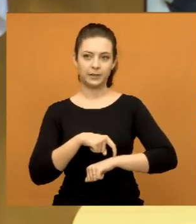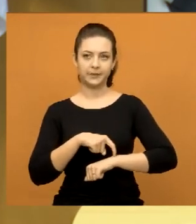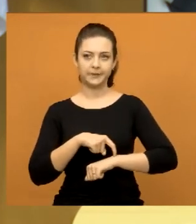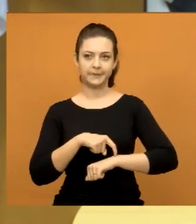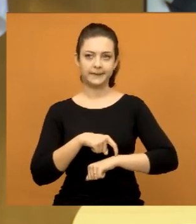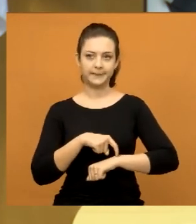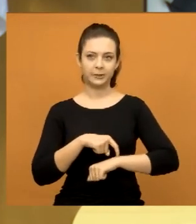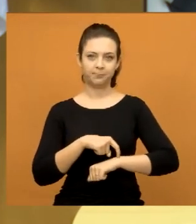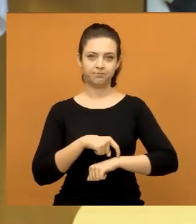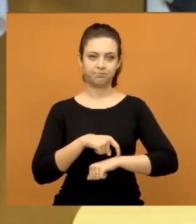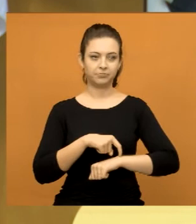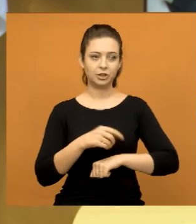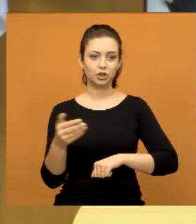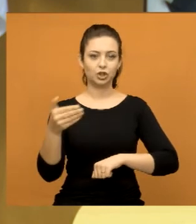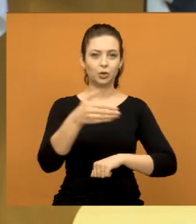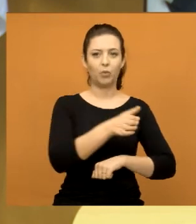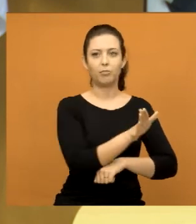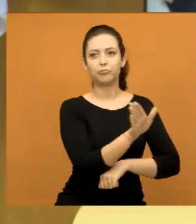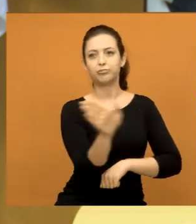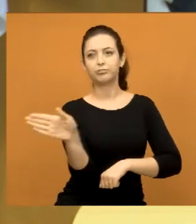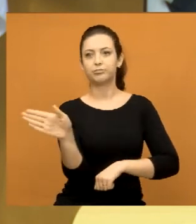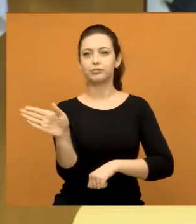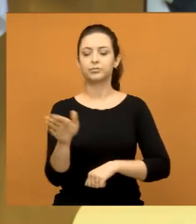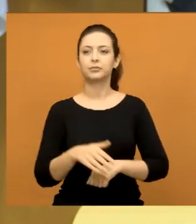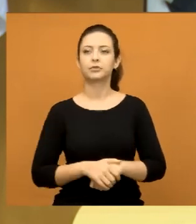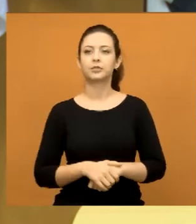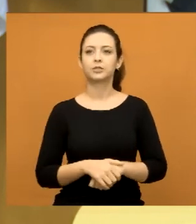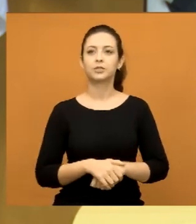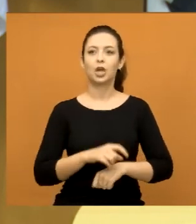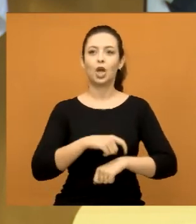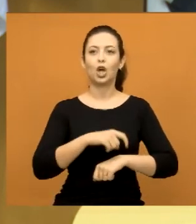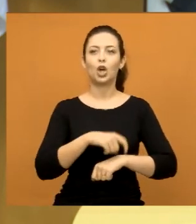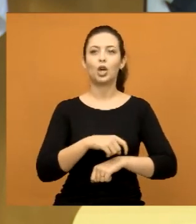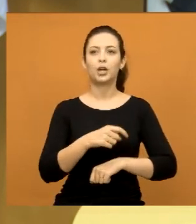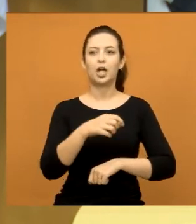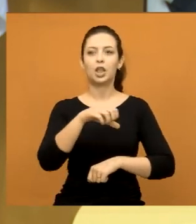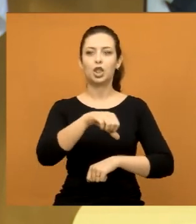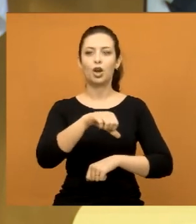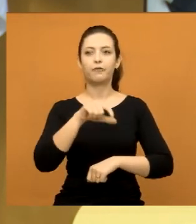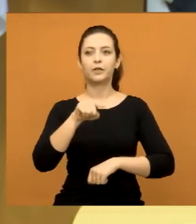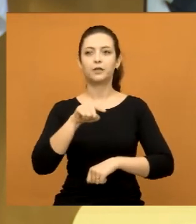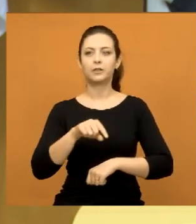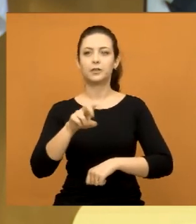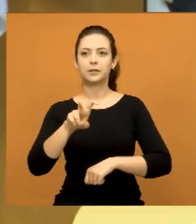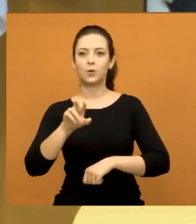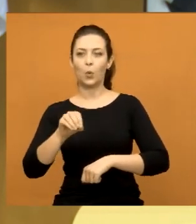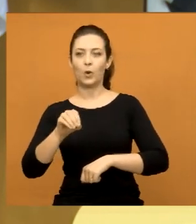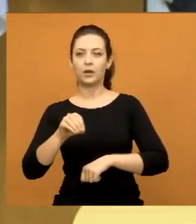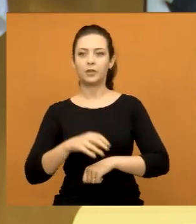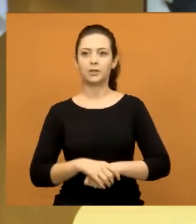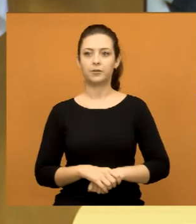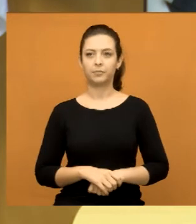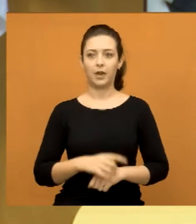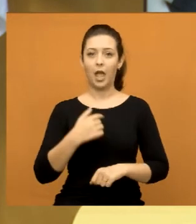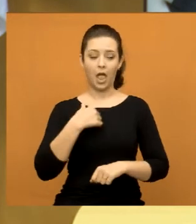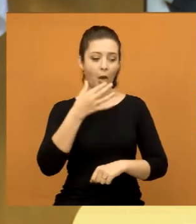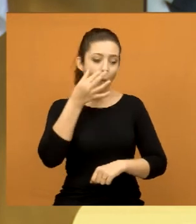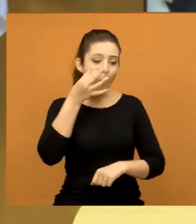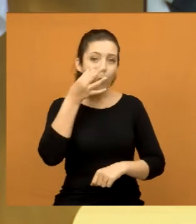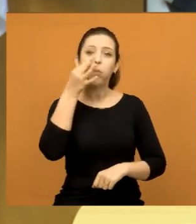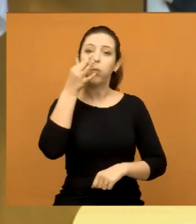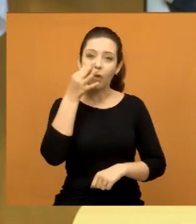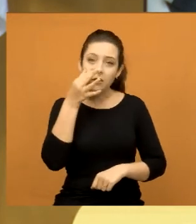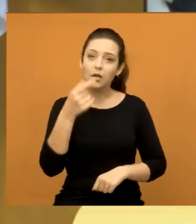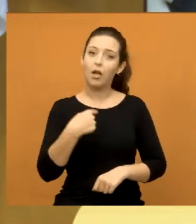chegou e saiu de lá 21 e 50 minutos. Eu estava presente lá.